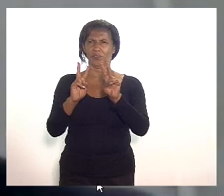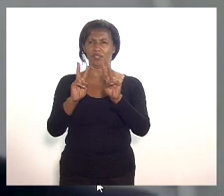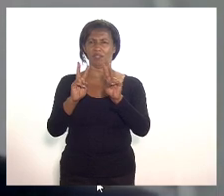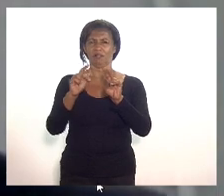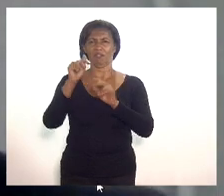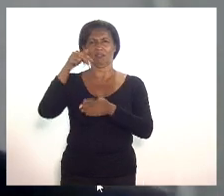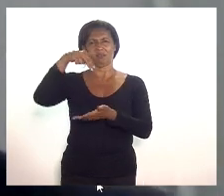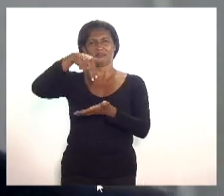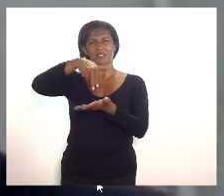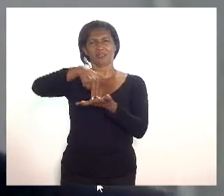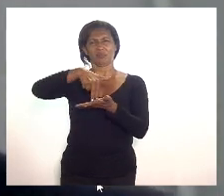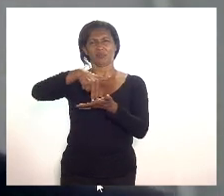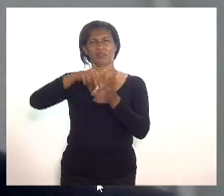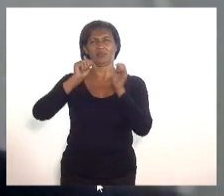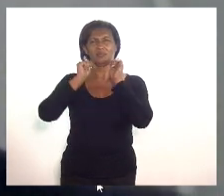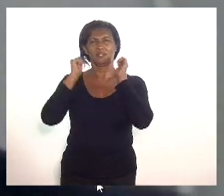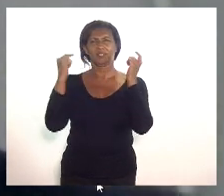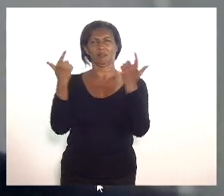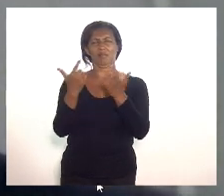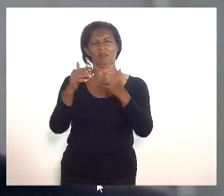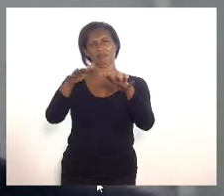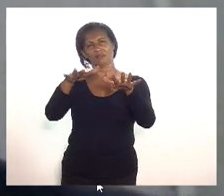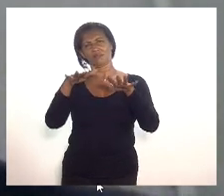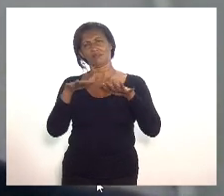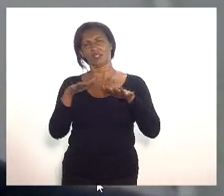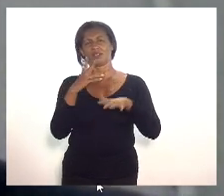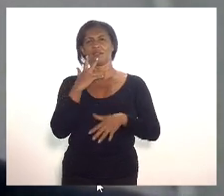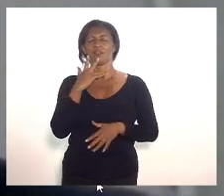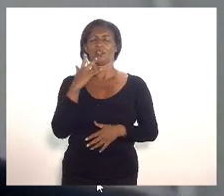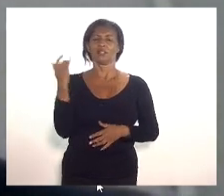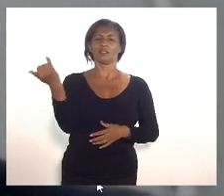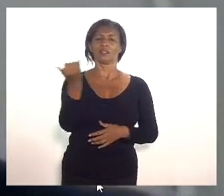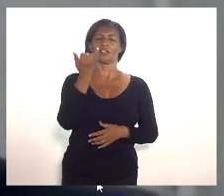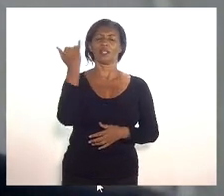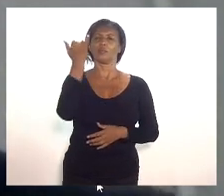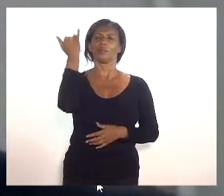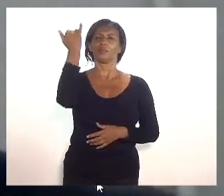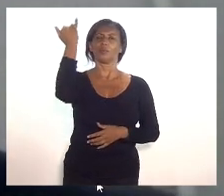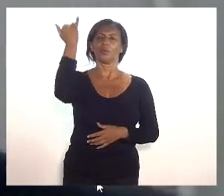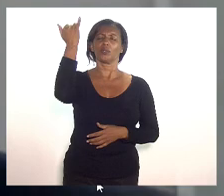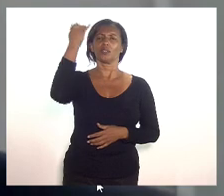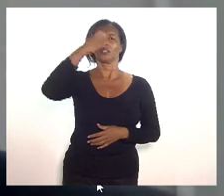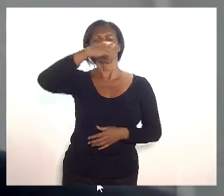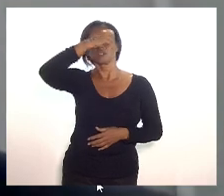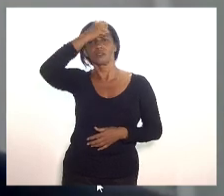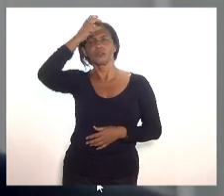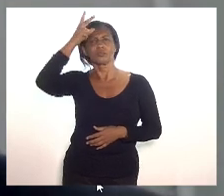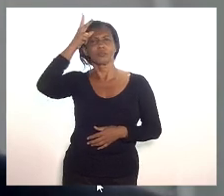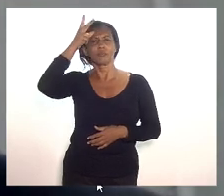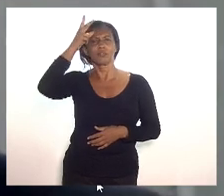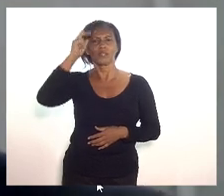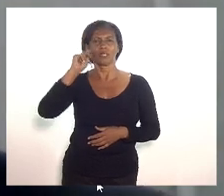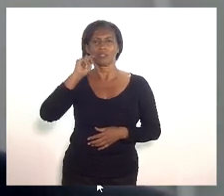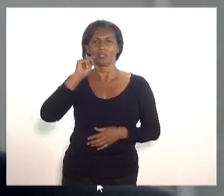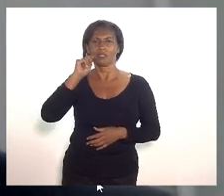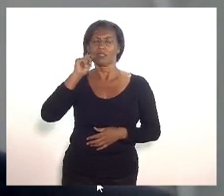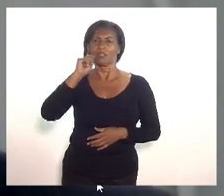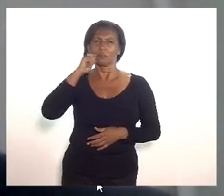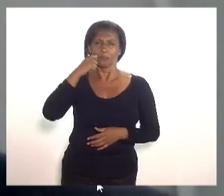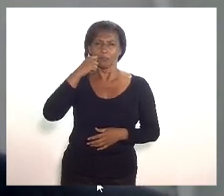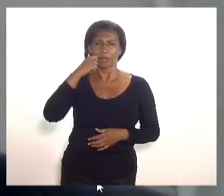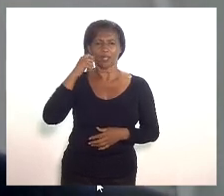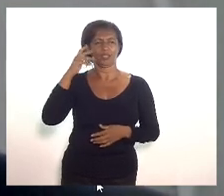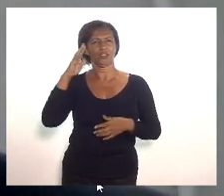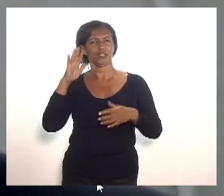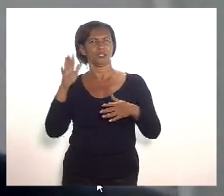falando sobre a importância do alinhamento do discurso do prefeito Eduardo Paes com os